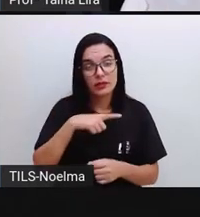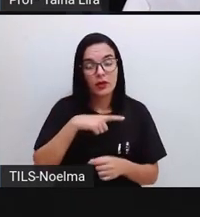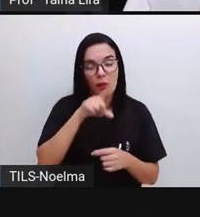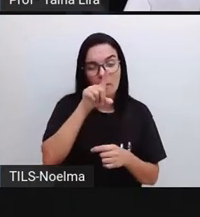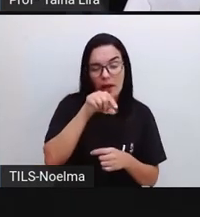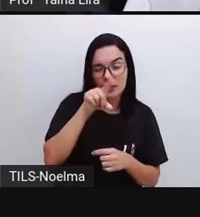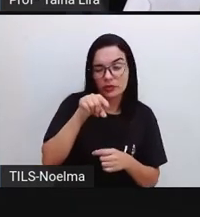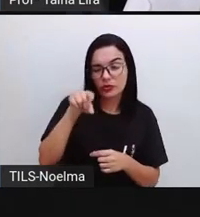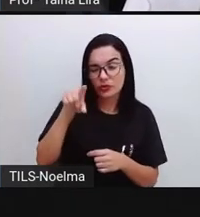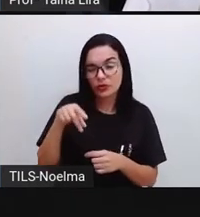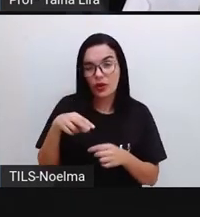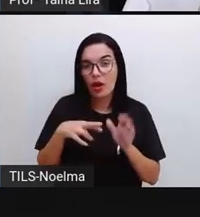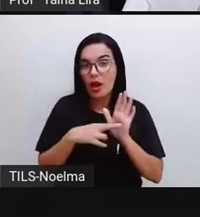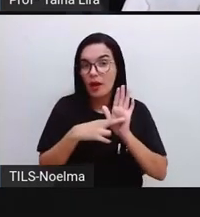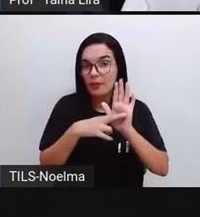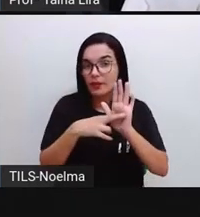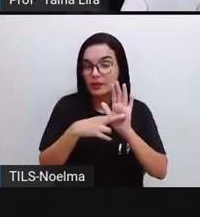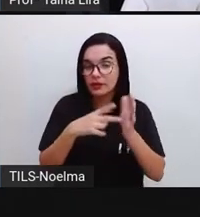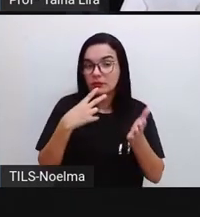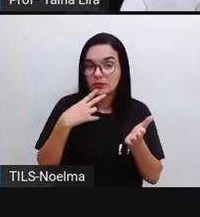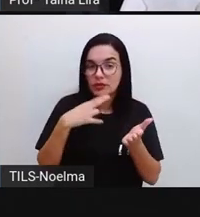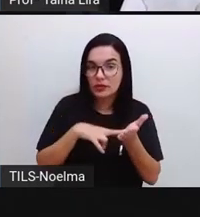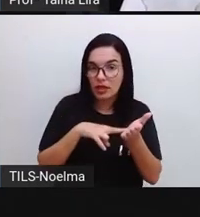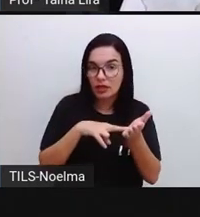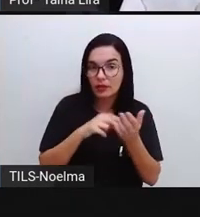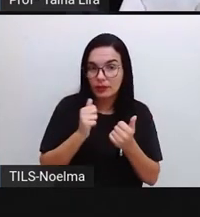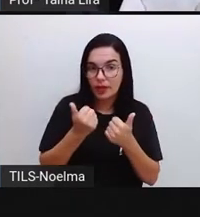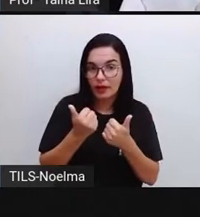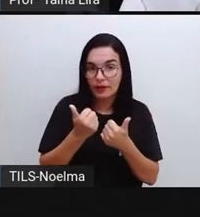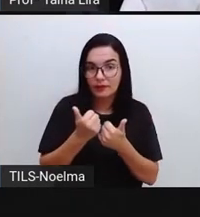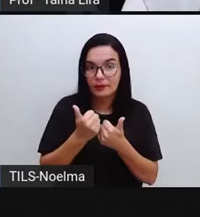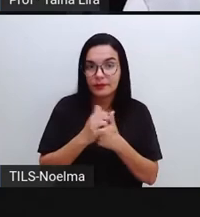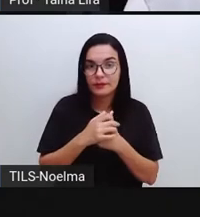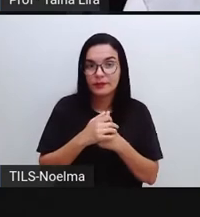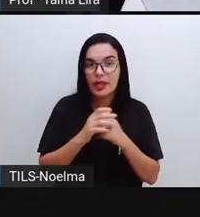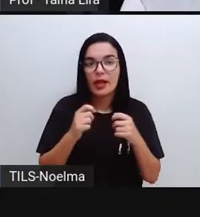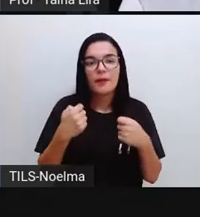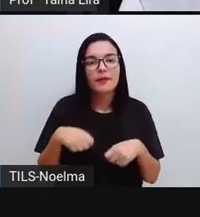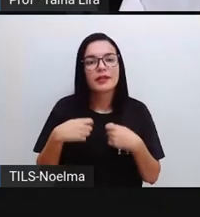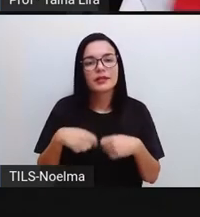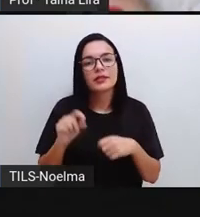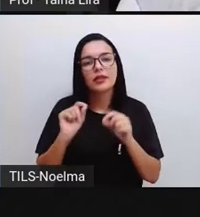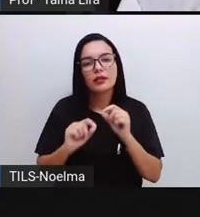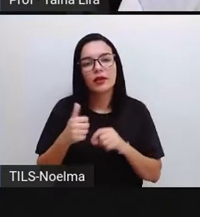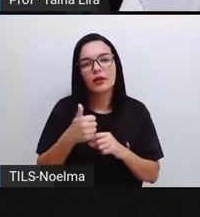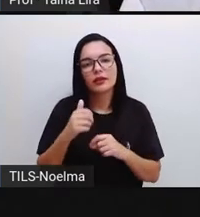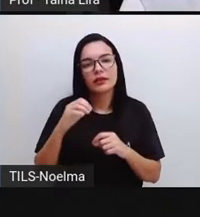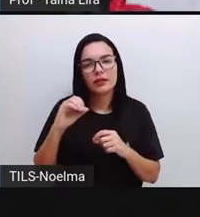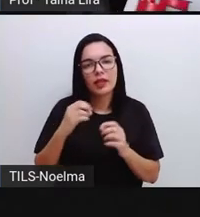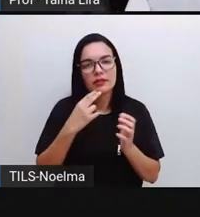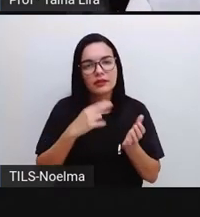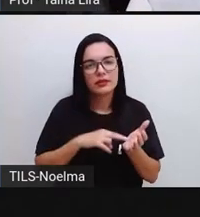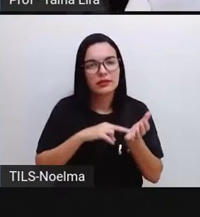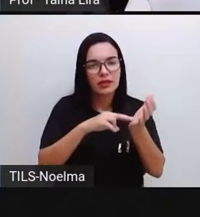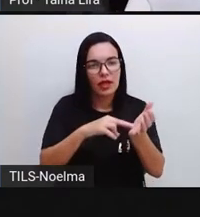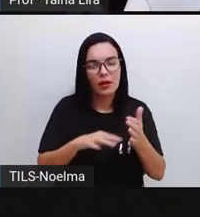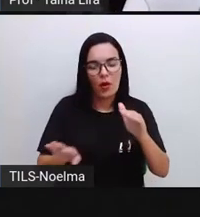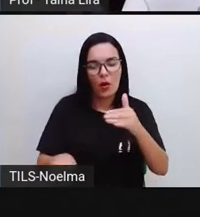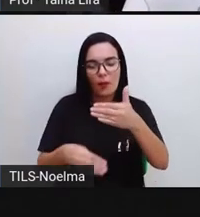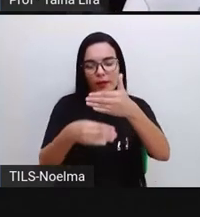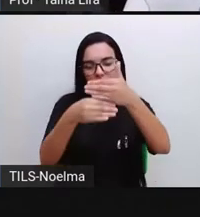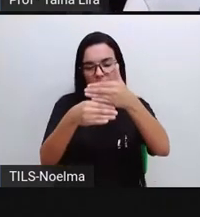representando os selos, tá bom? Então, ele vai precisar aí de 10 selos para completar